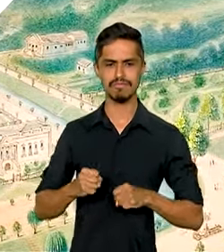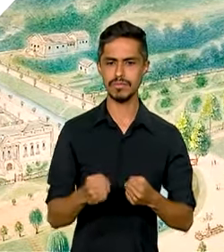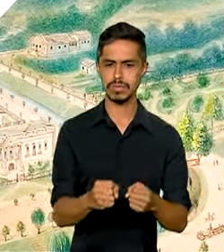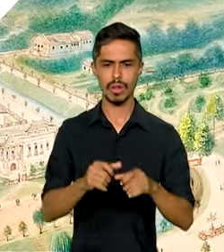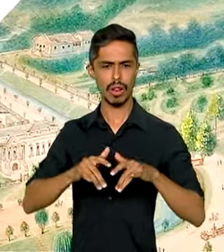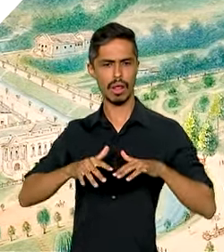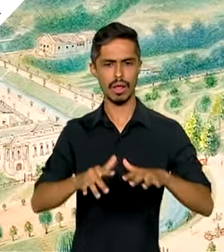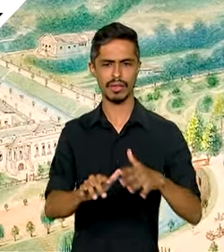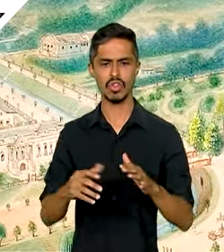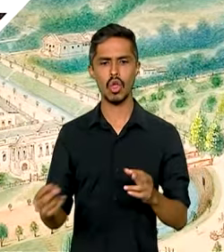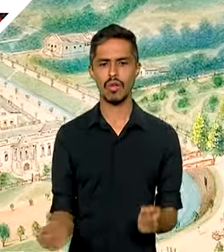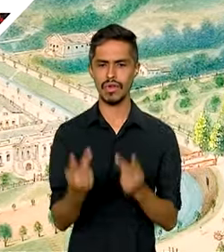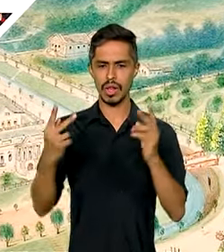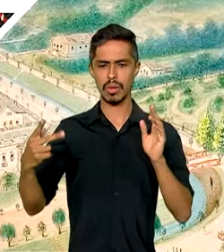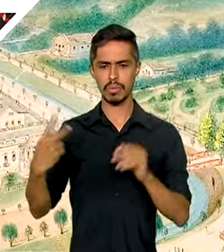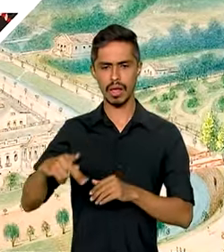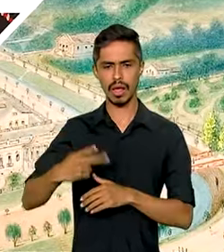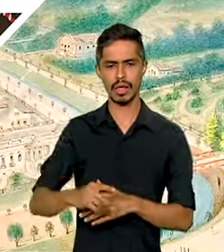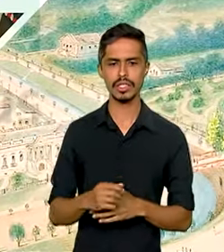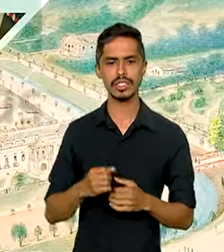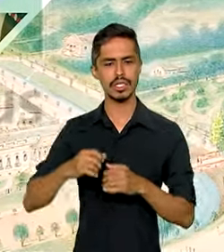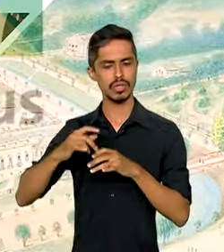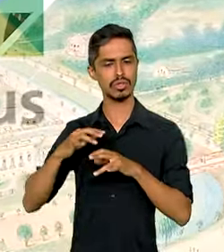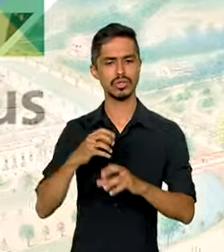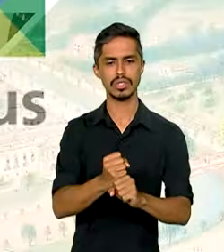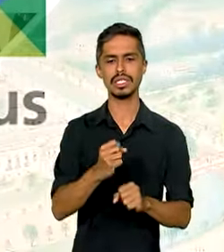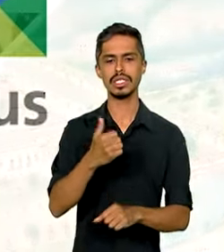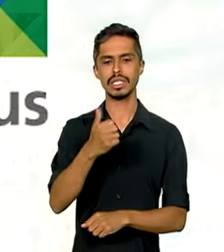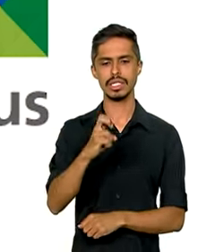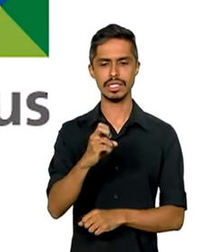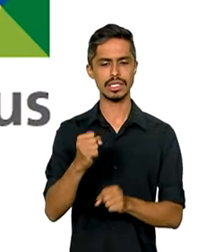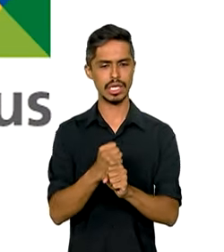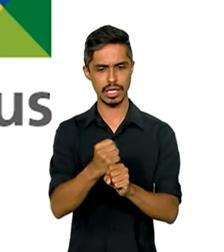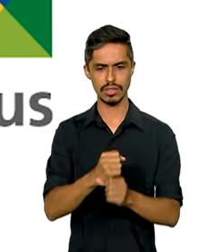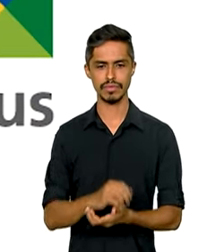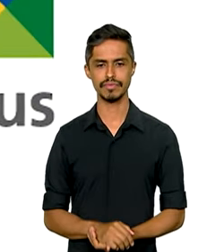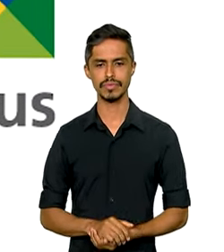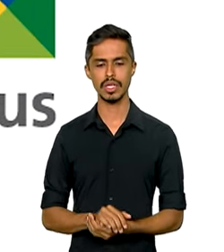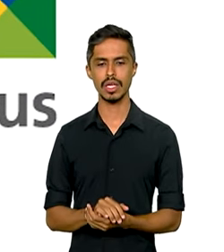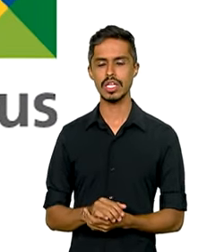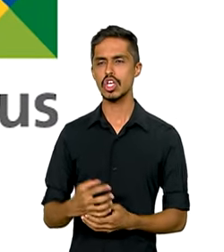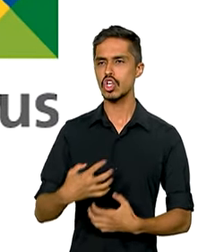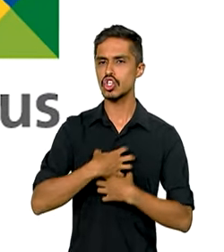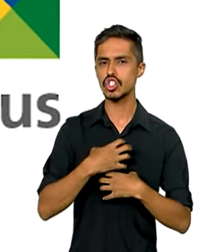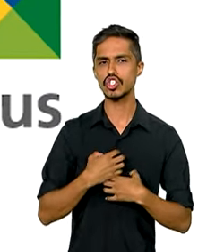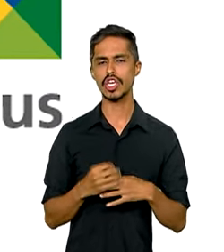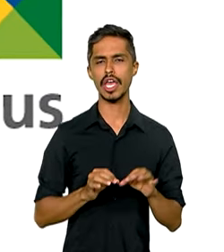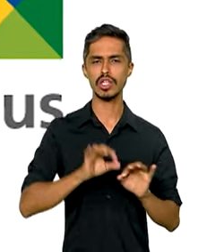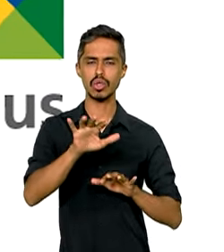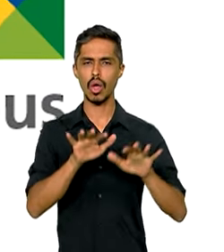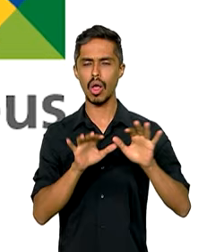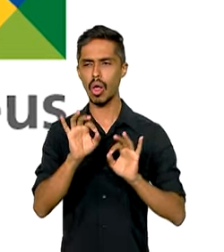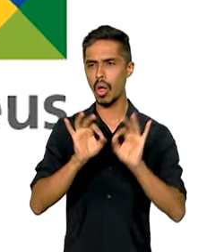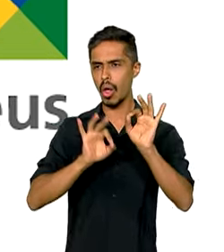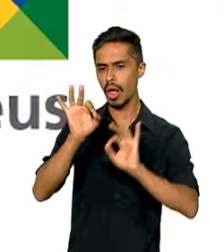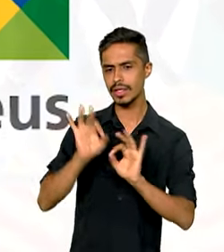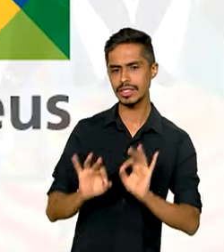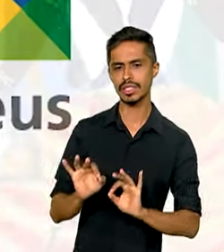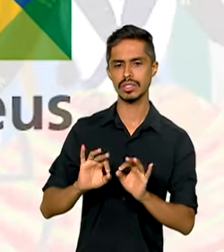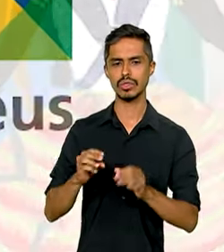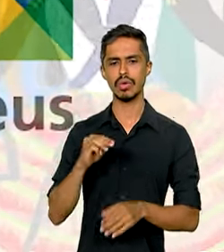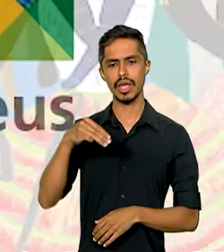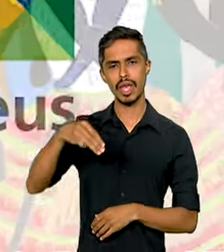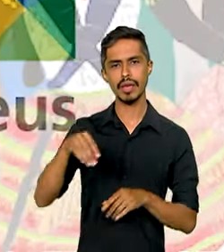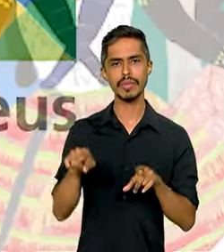e dos valores da instituição ao longo de 15 anos. Inspirada nas formas geométricas e coloridas do M da marca